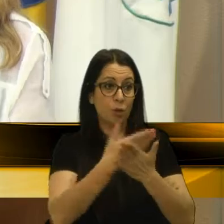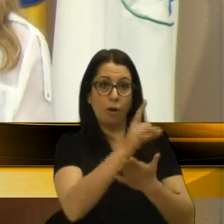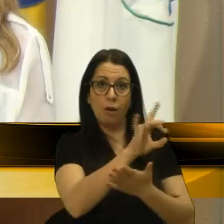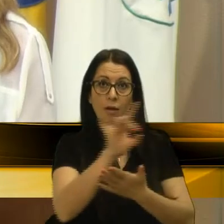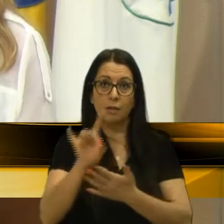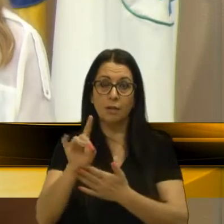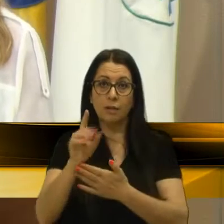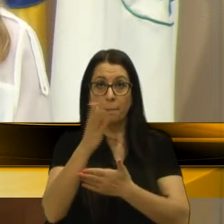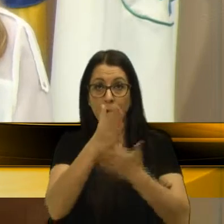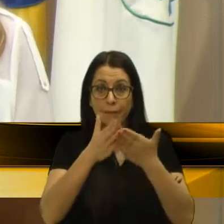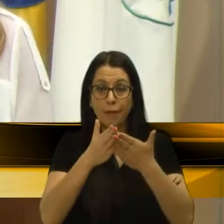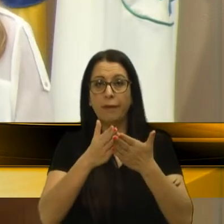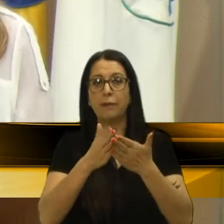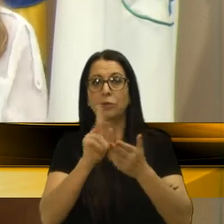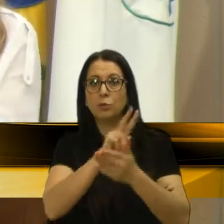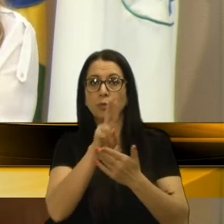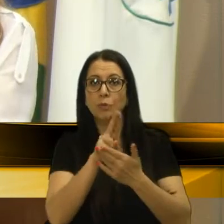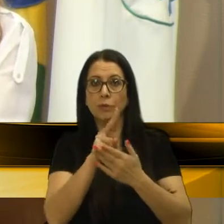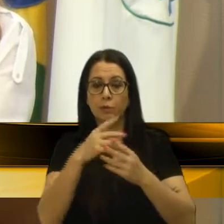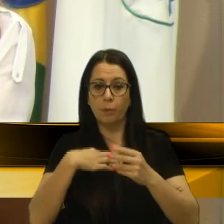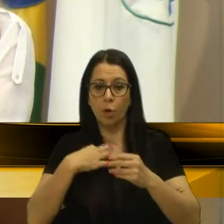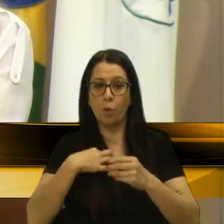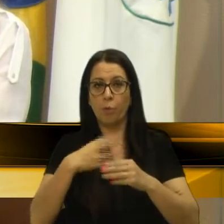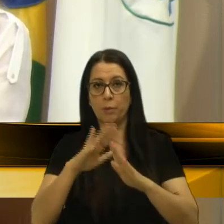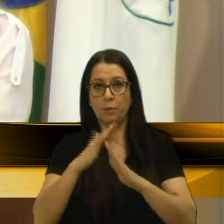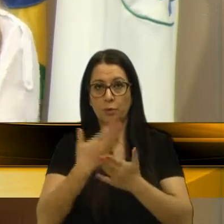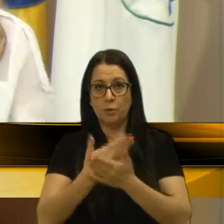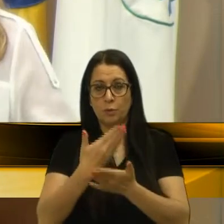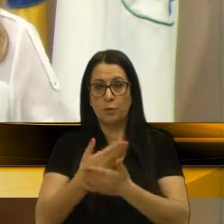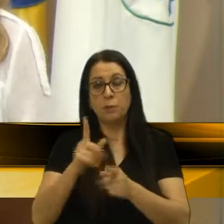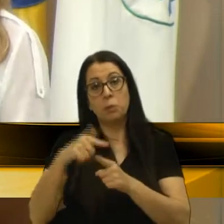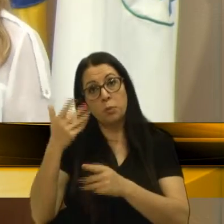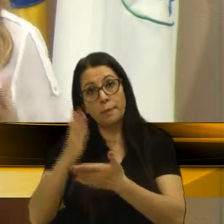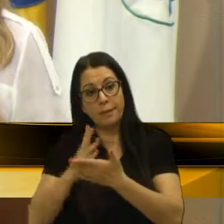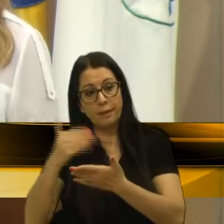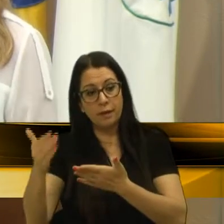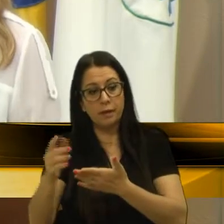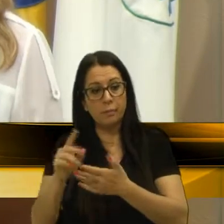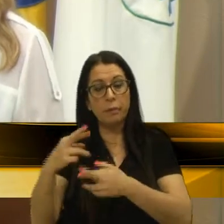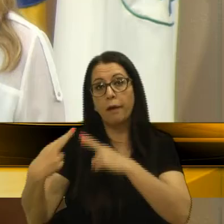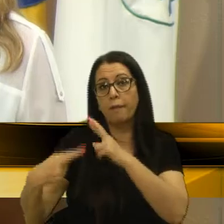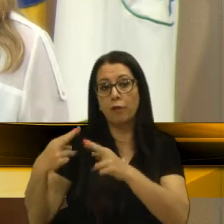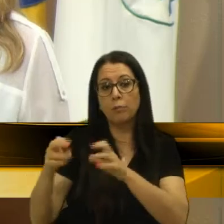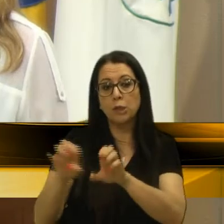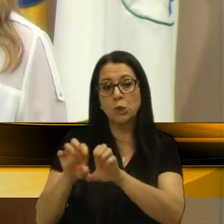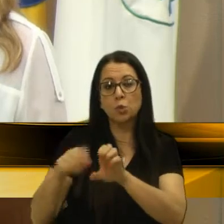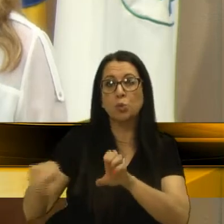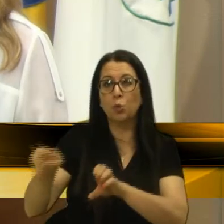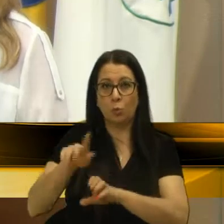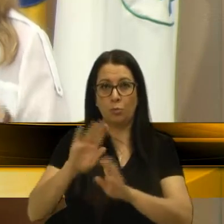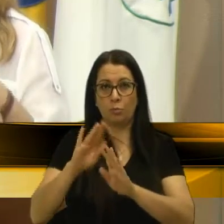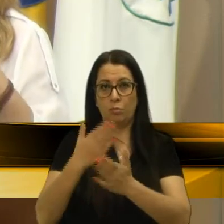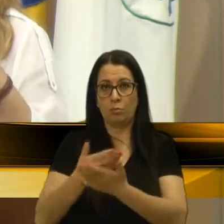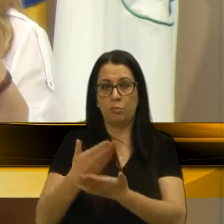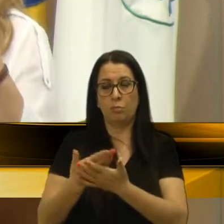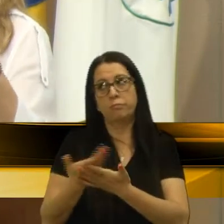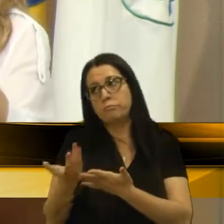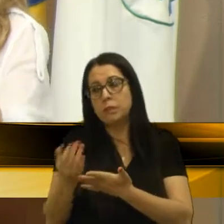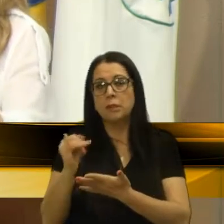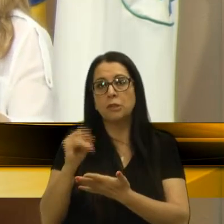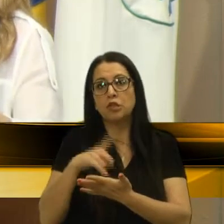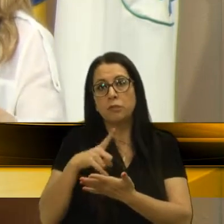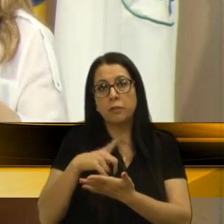Metade disso é utilizado para uniforme e a outra metade para reforma da estrutura da escola. Se tiver